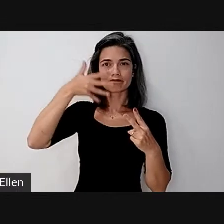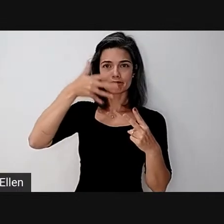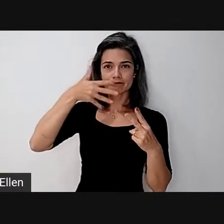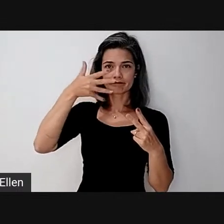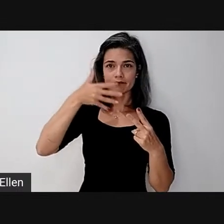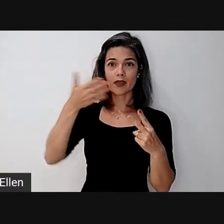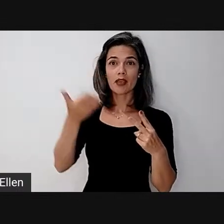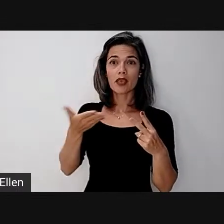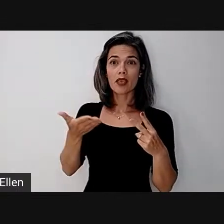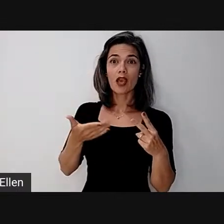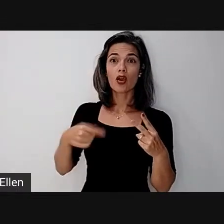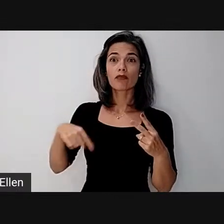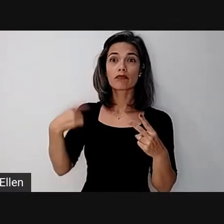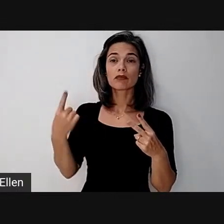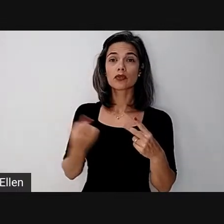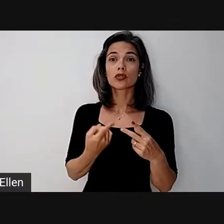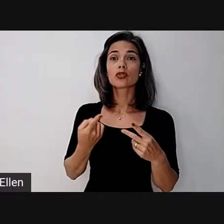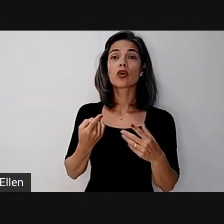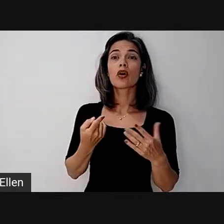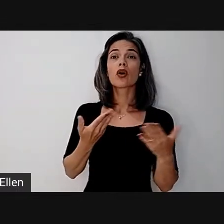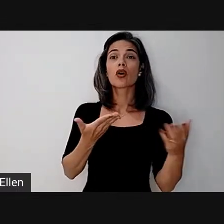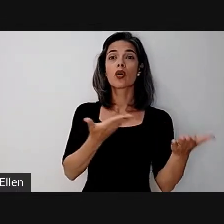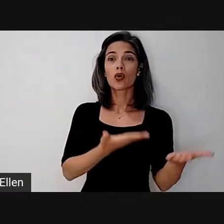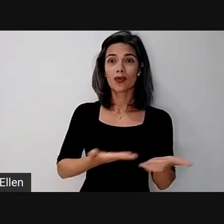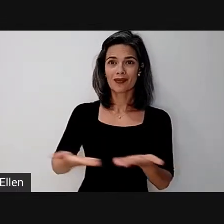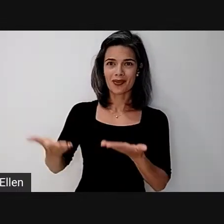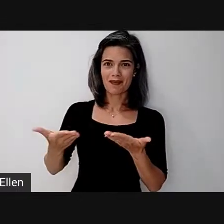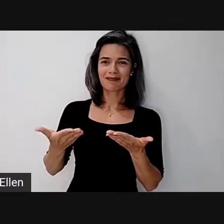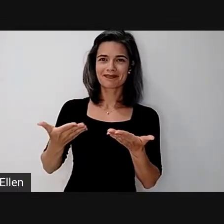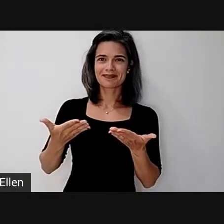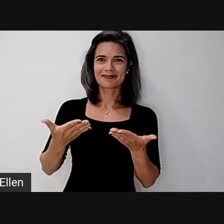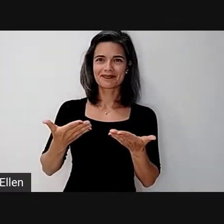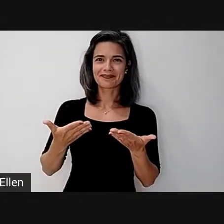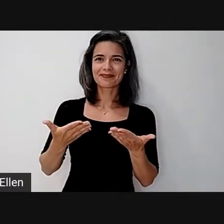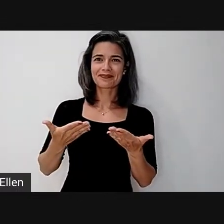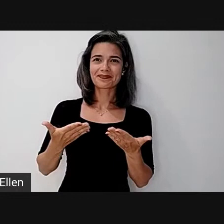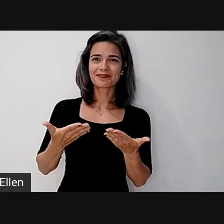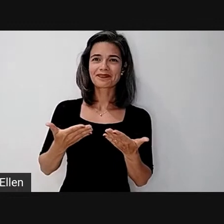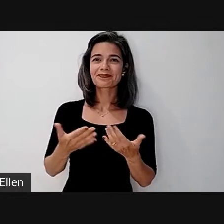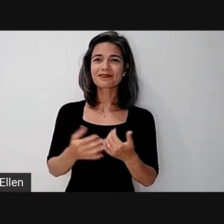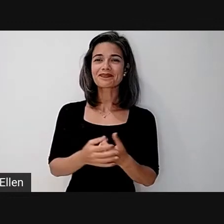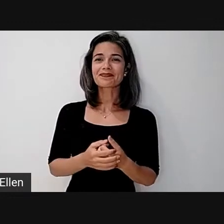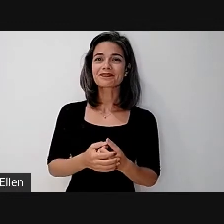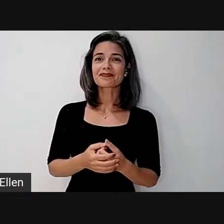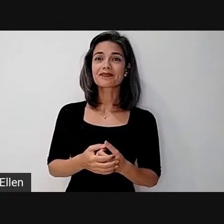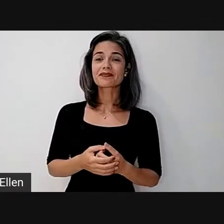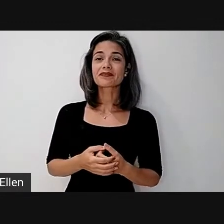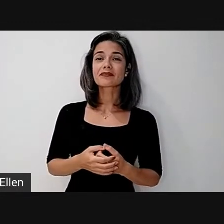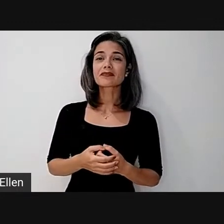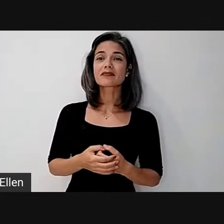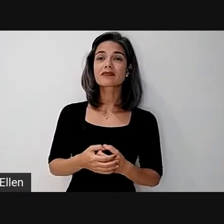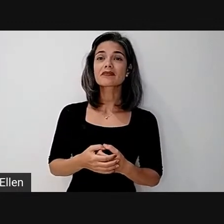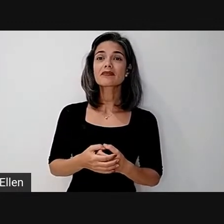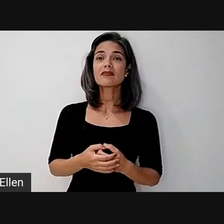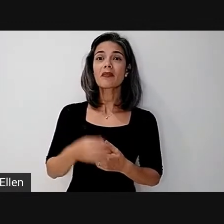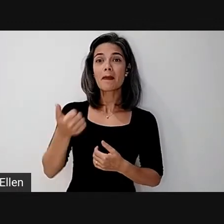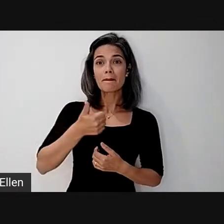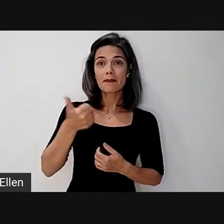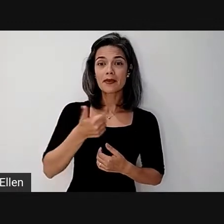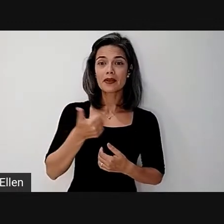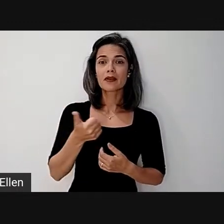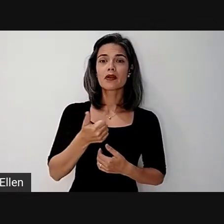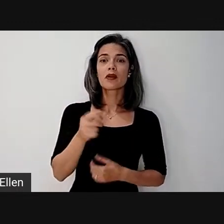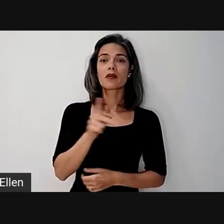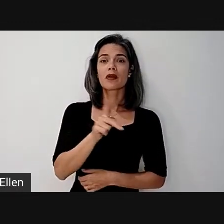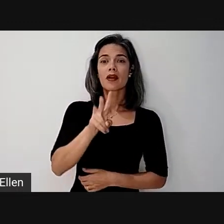passar a palavra para os nossos convidados. Inicialmente, convido a professora Wanda Romeu,